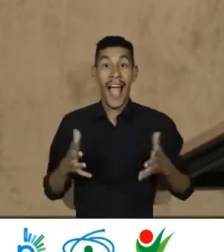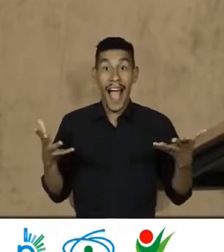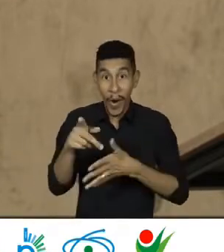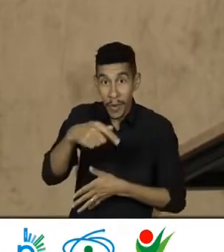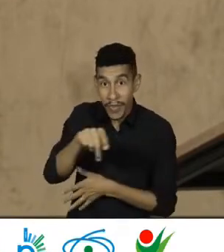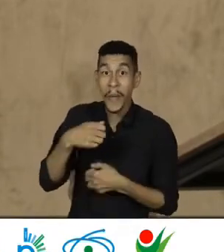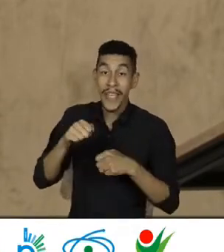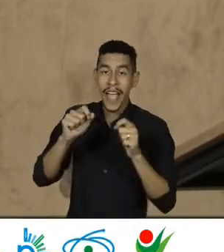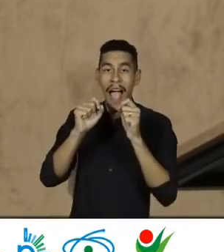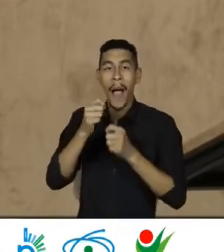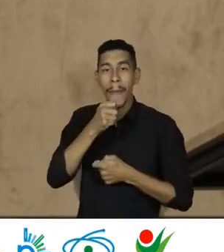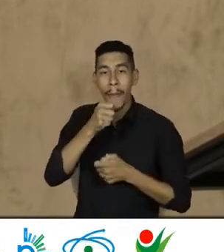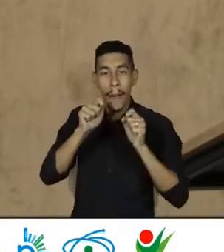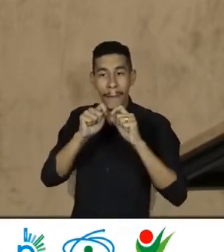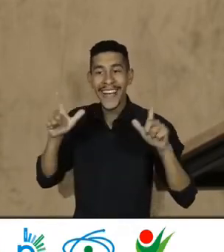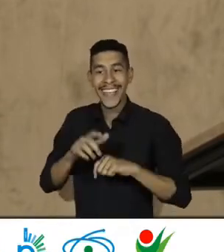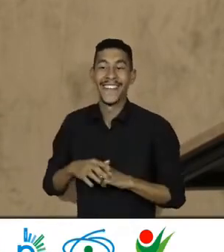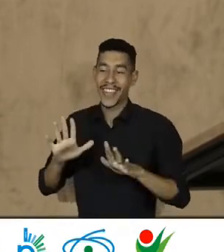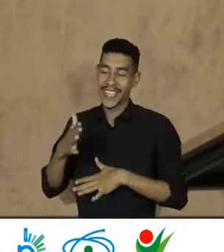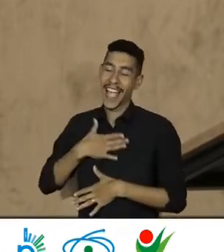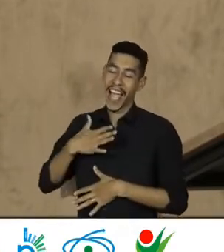Agora está com o microfone Bloqueado Mas vamos lá